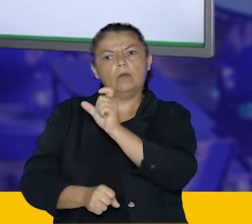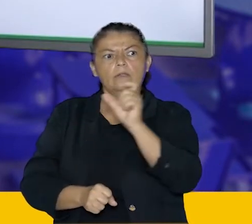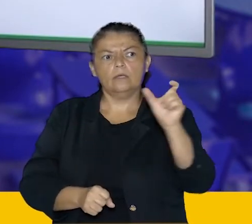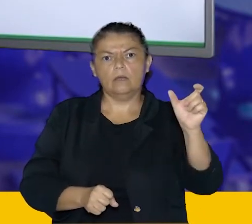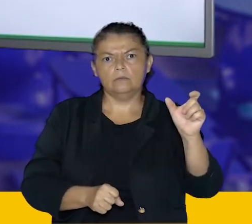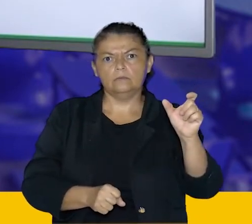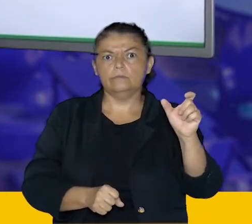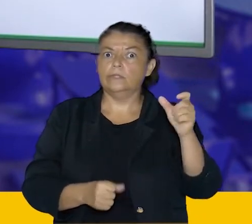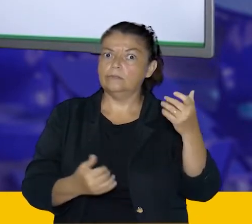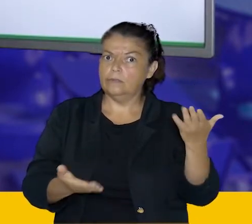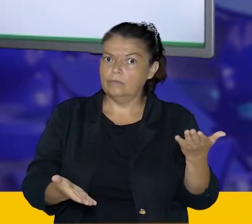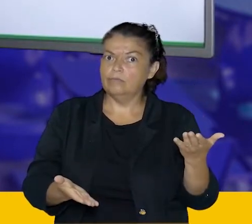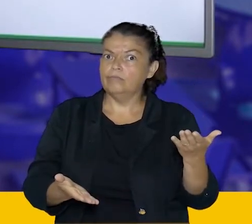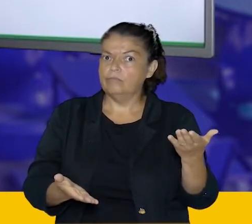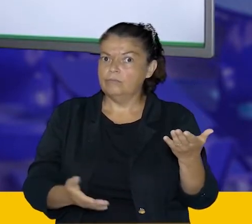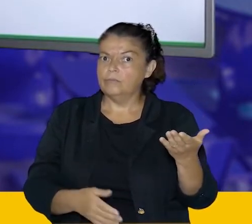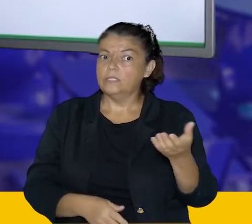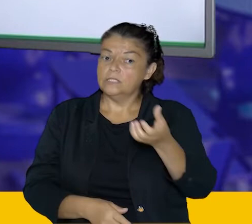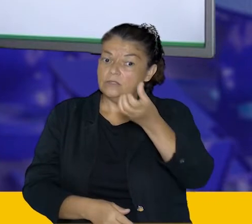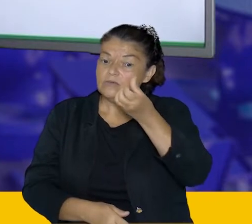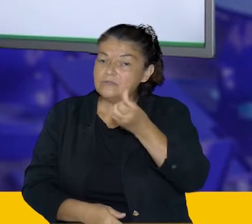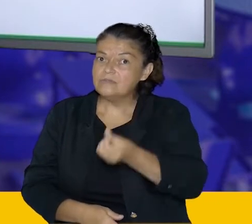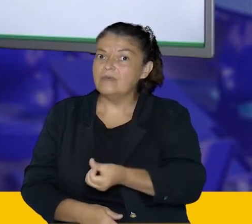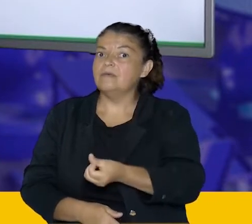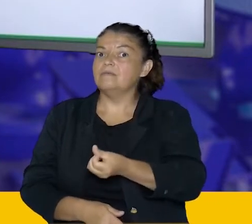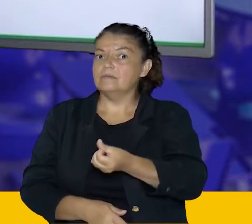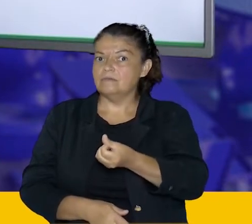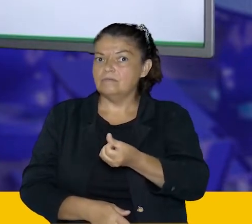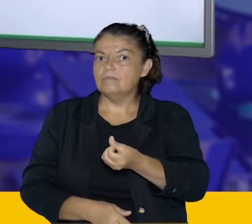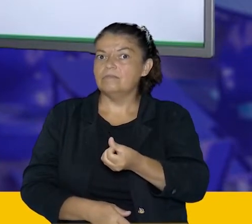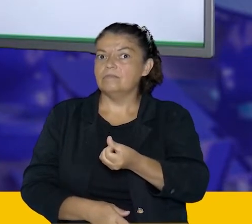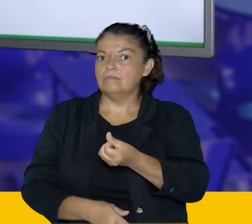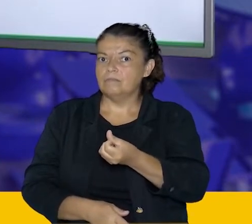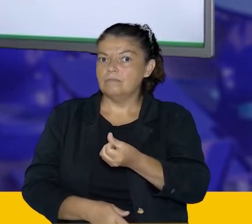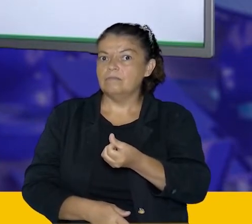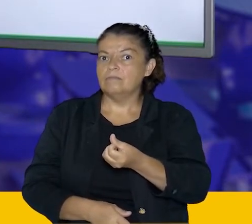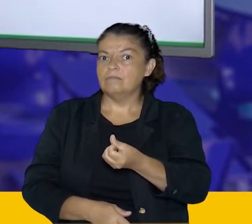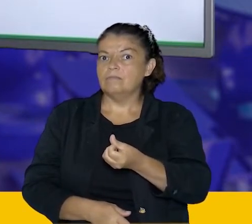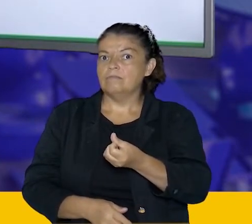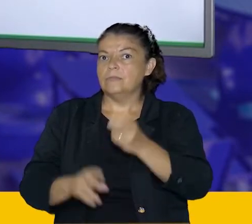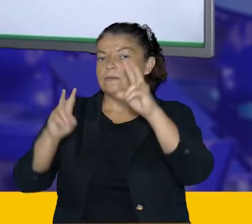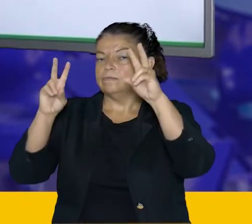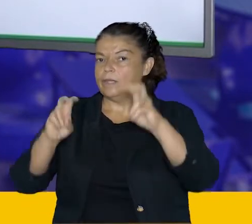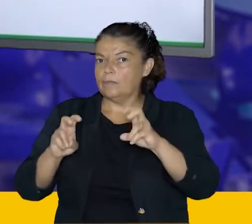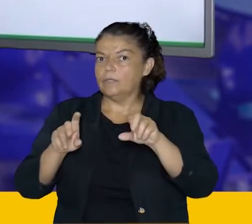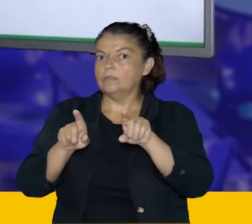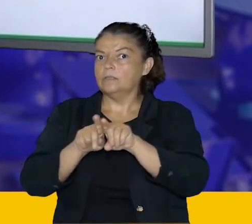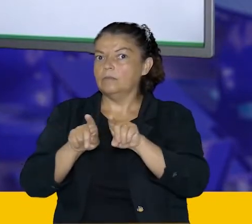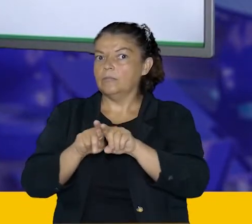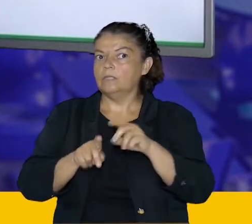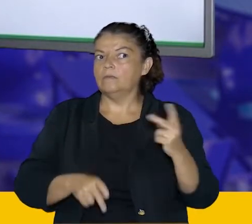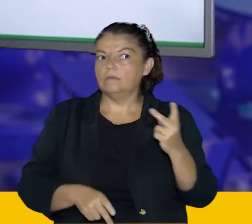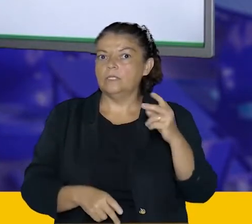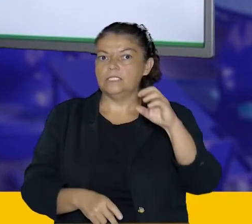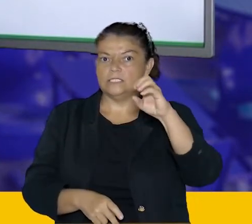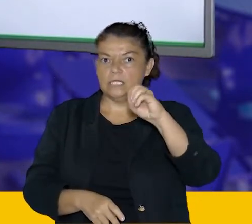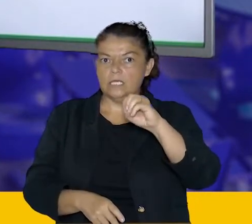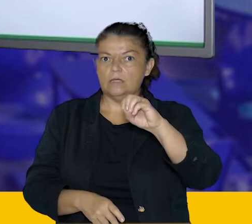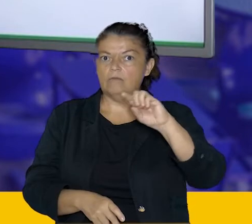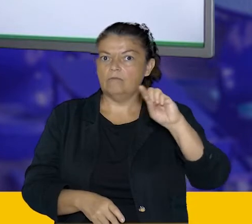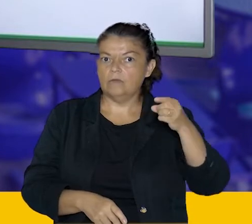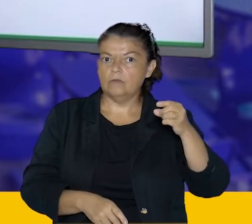casos, combinado? Então fazendo a relação aí a razão entre 6 e 87, a gente vai obter esse valor de 0